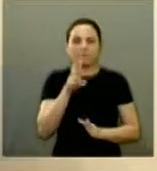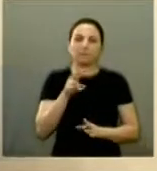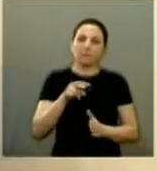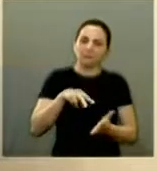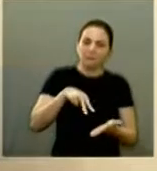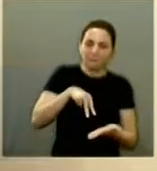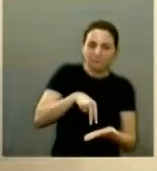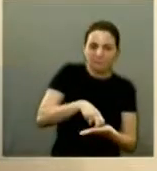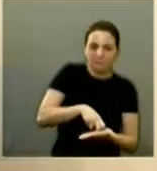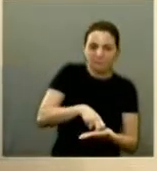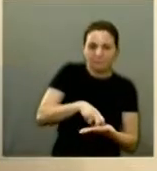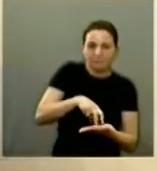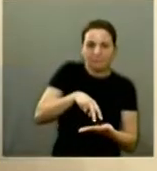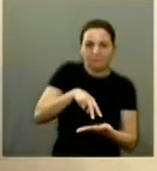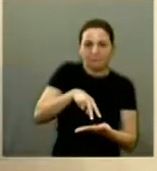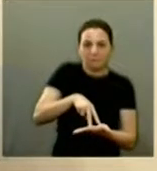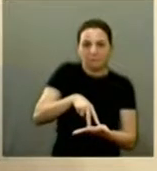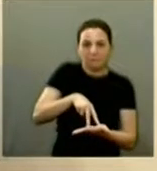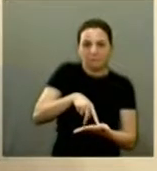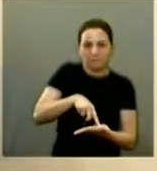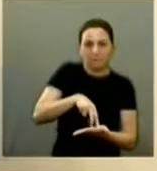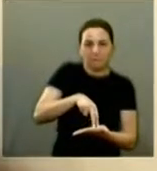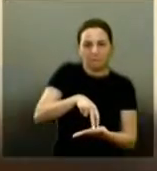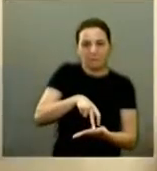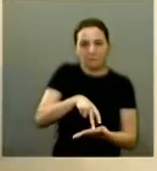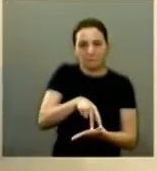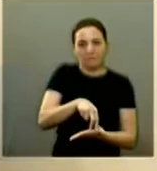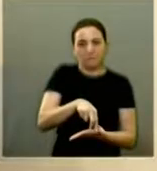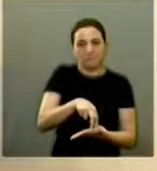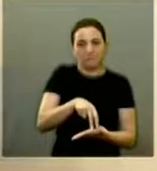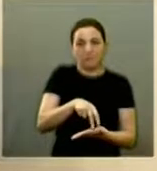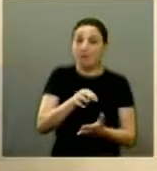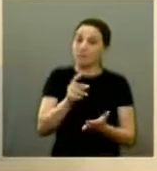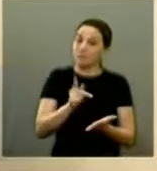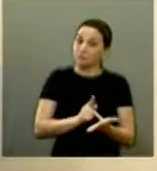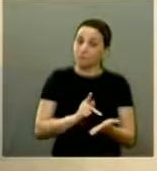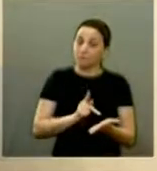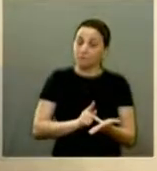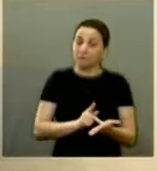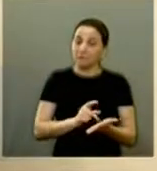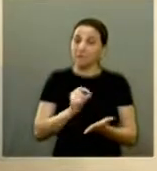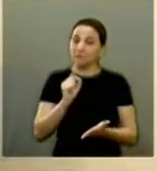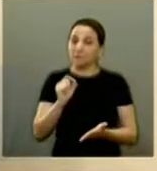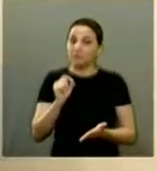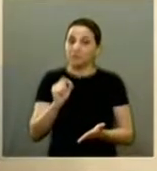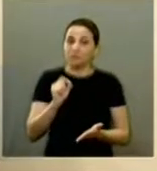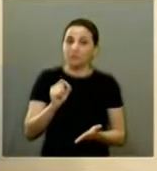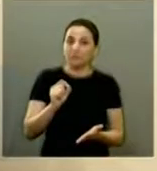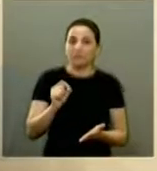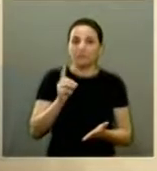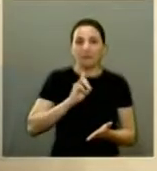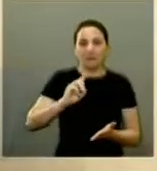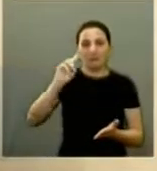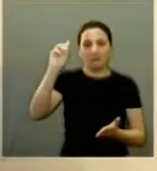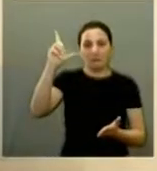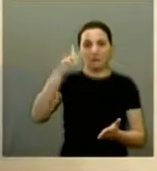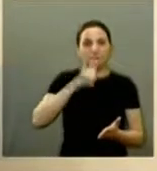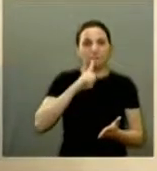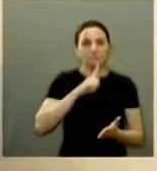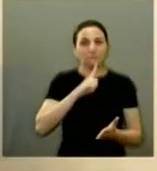acho que isso faz com que ela tome que Deus tenha um pouquinho de